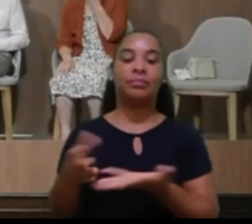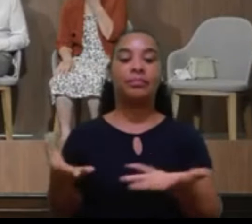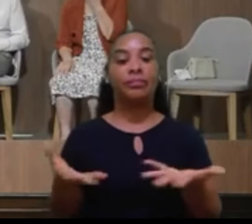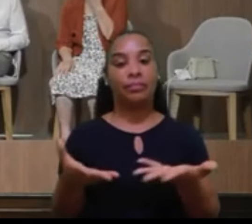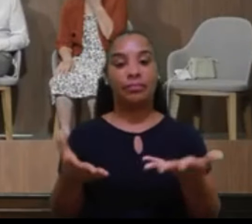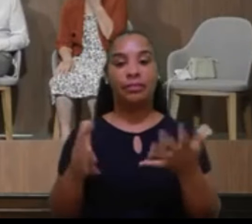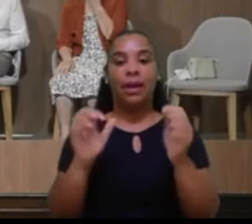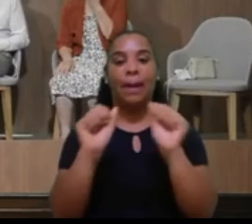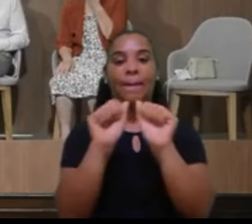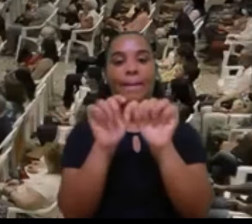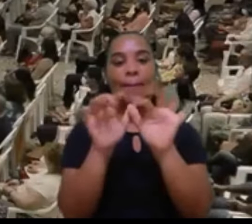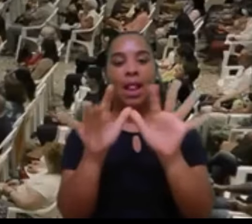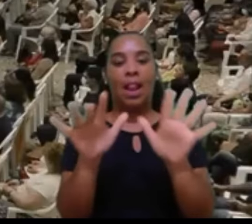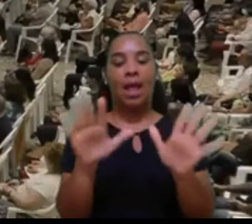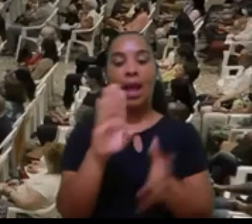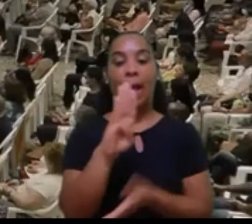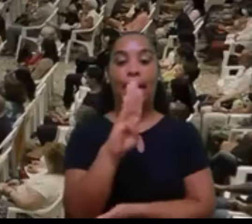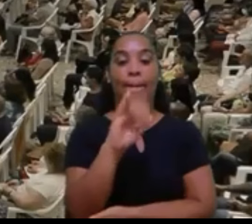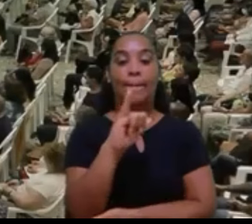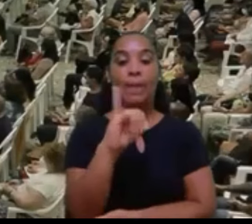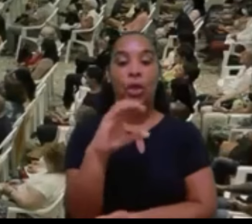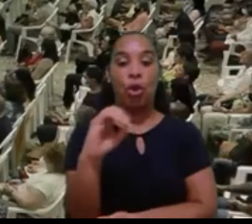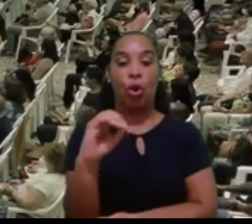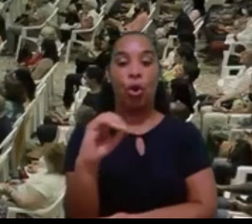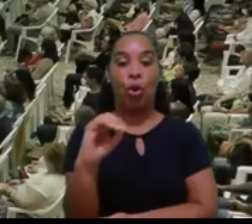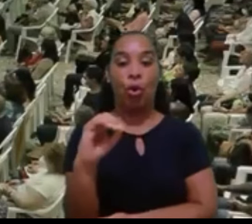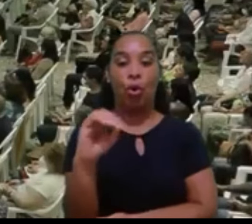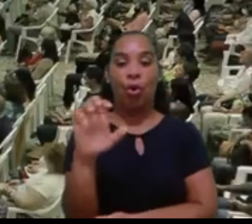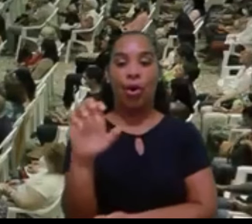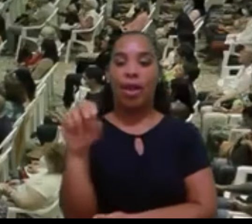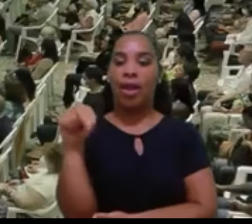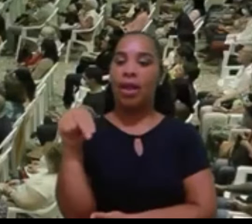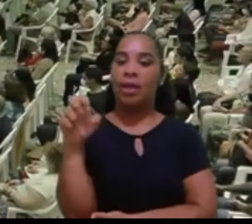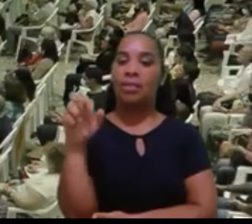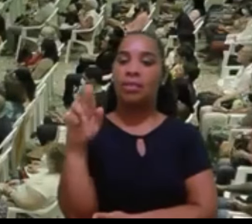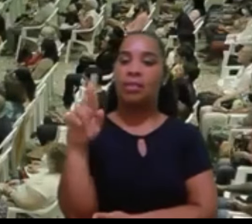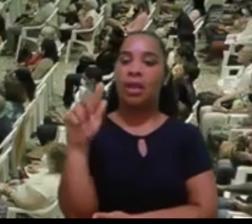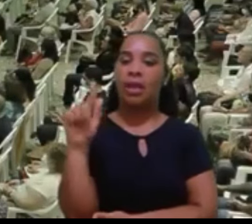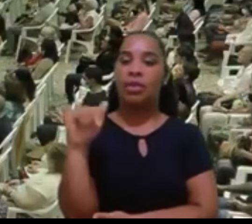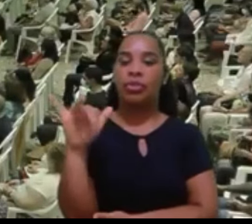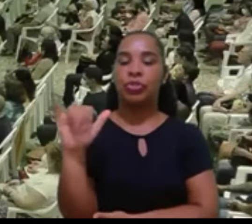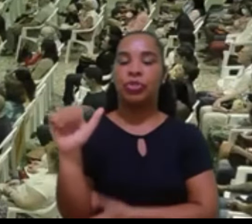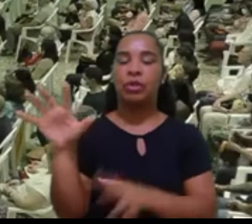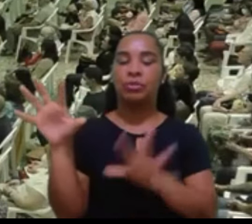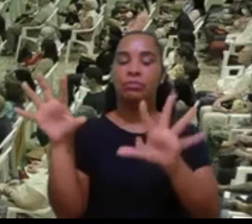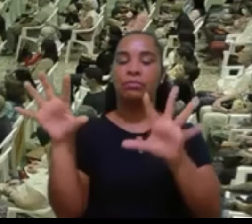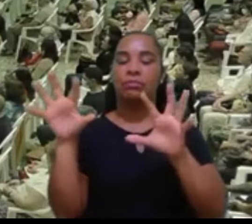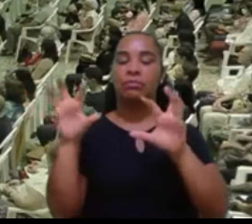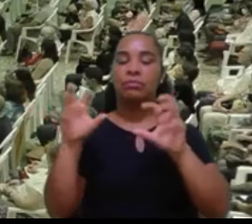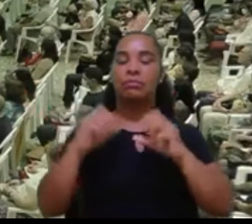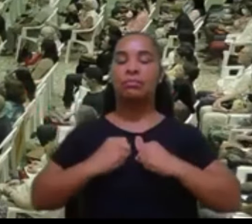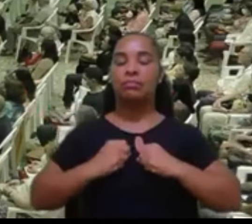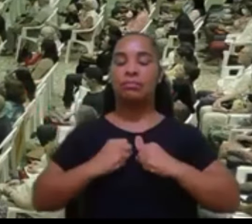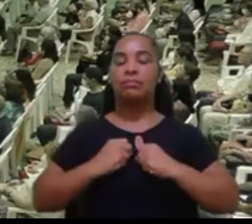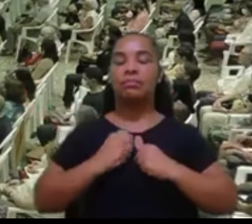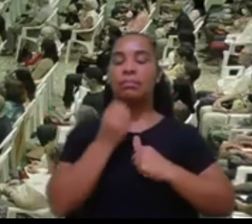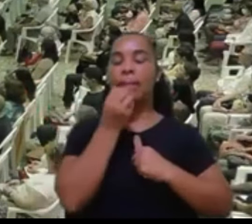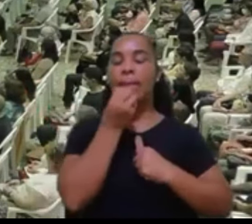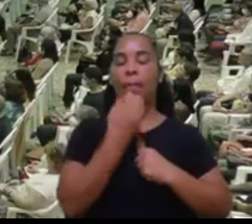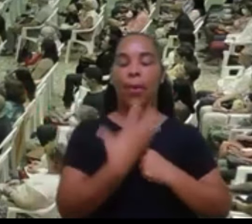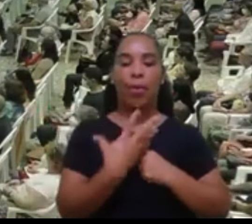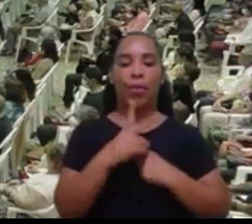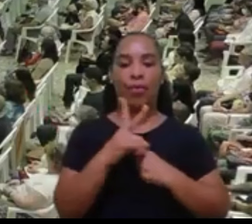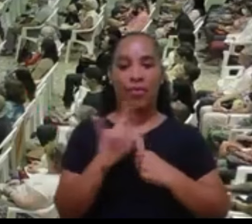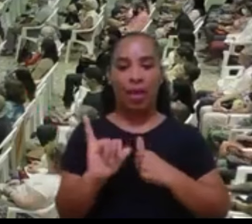da bioenergia. Quem sintonizar, se beneficiará. É o nosso